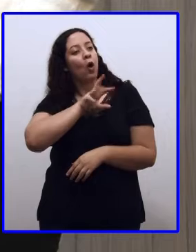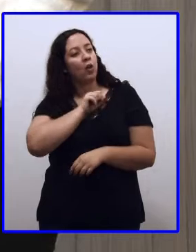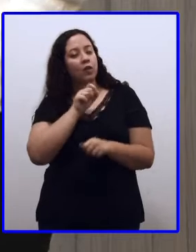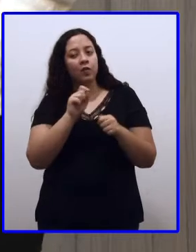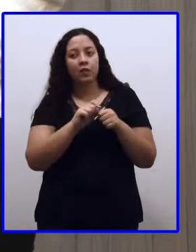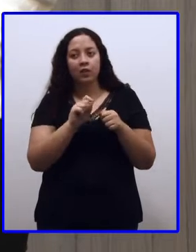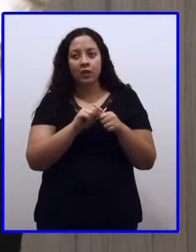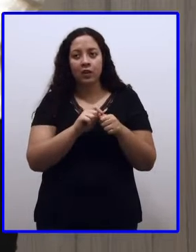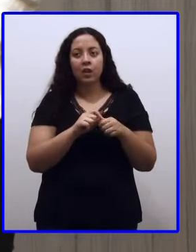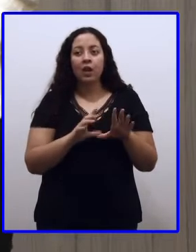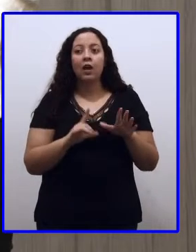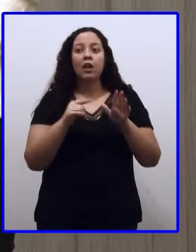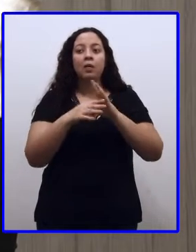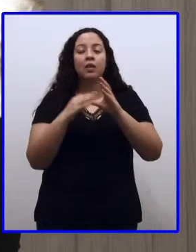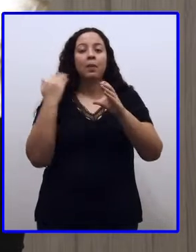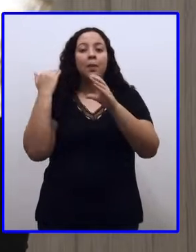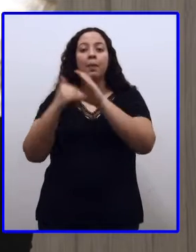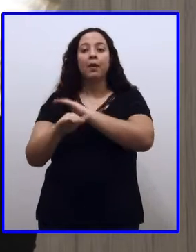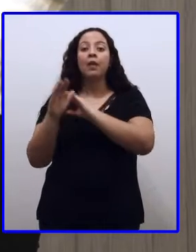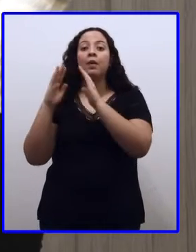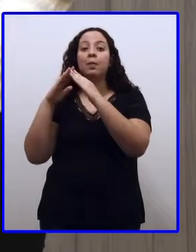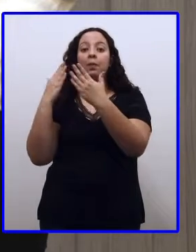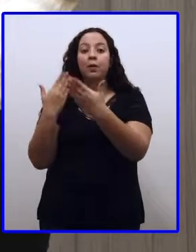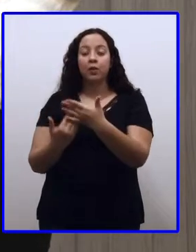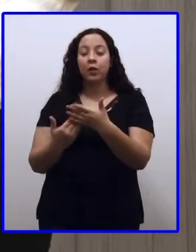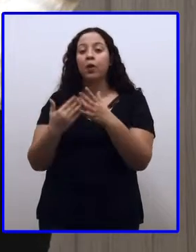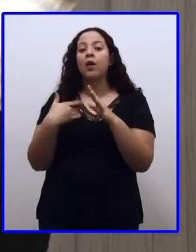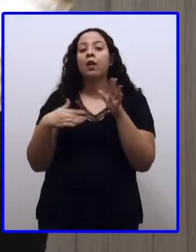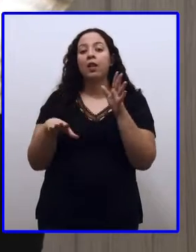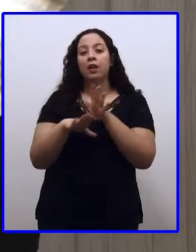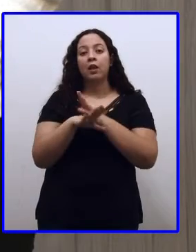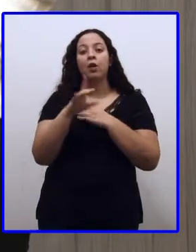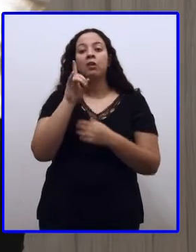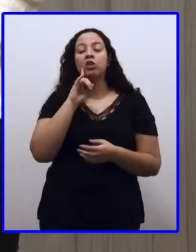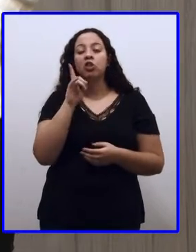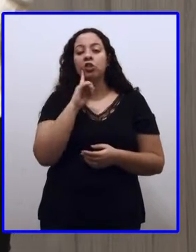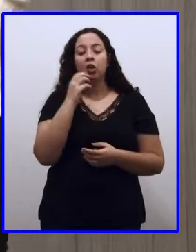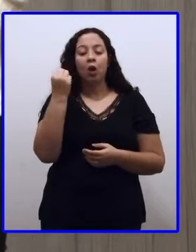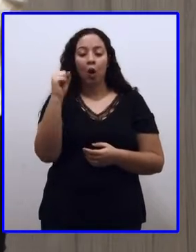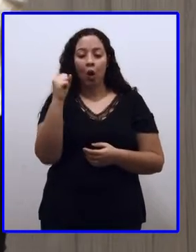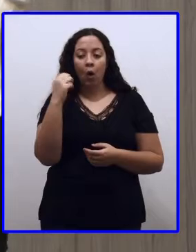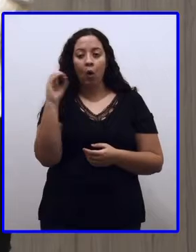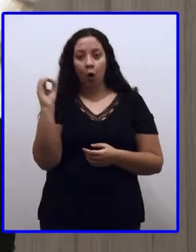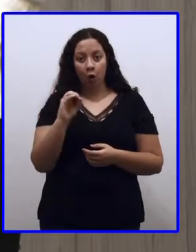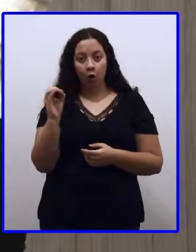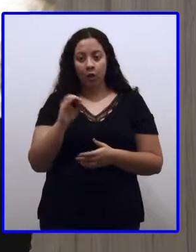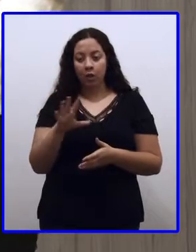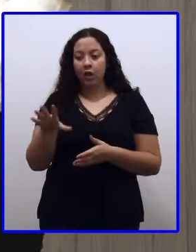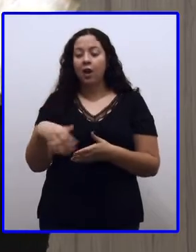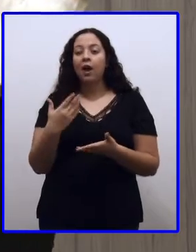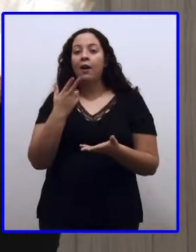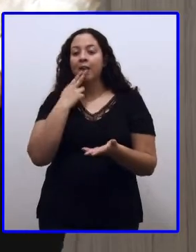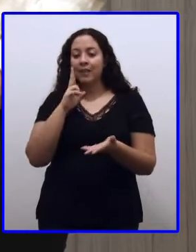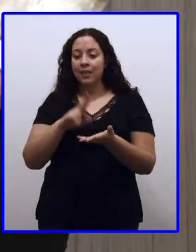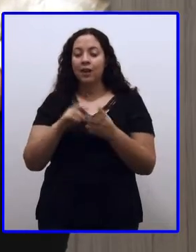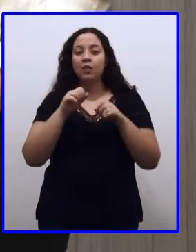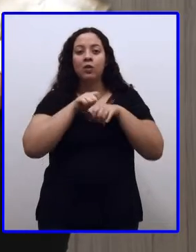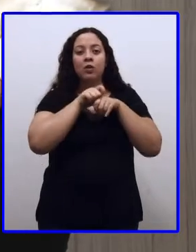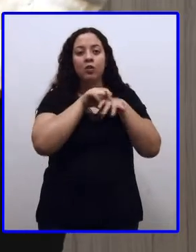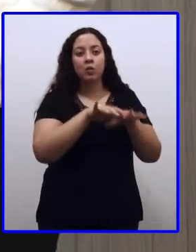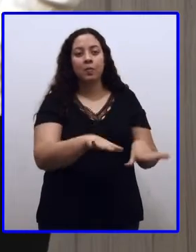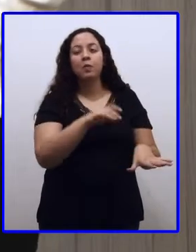E você envia lá para a sua escola até o dia 8 de outubro, que aí elas serão retiradas e entregues para os idosos. Tudo bem?